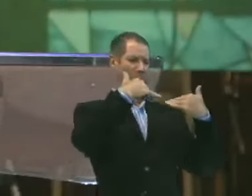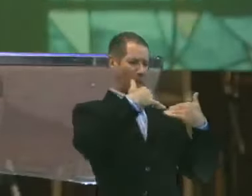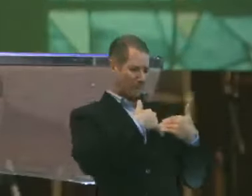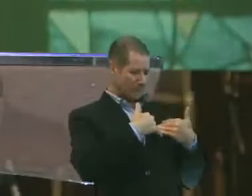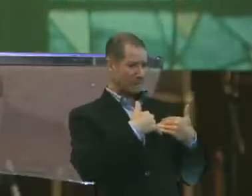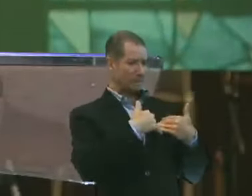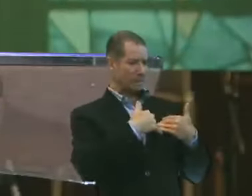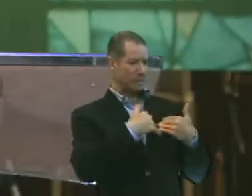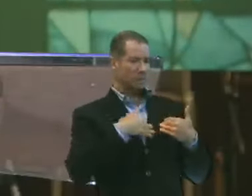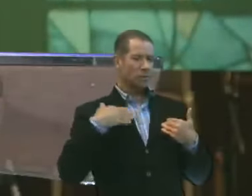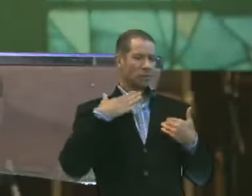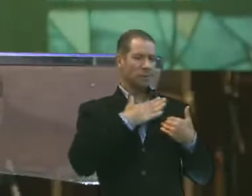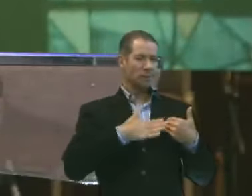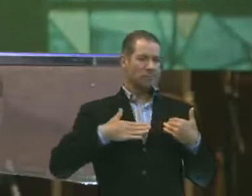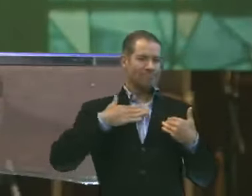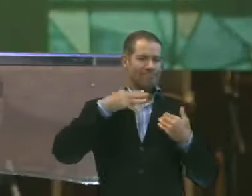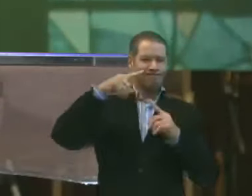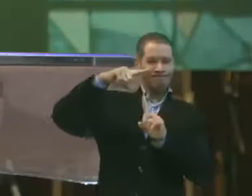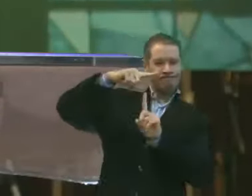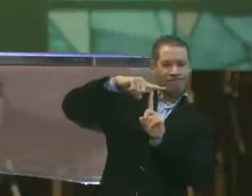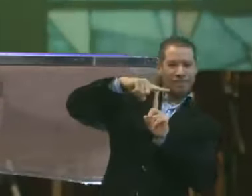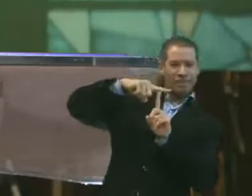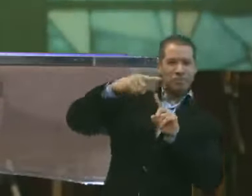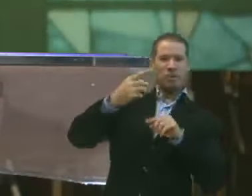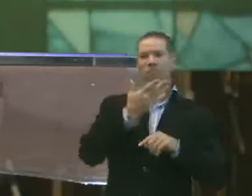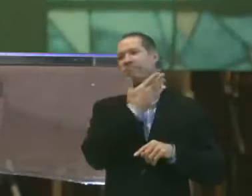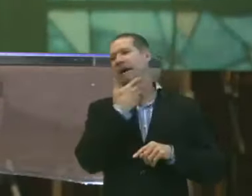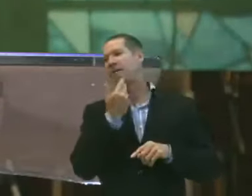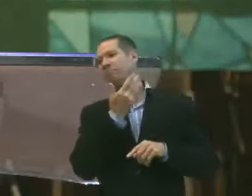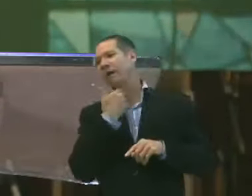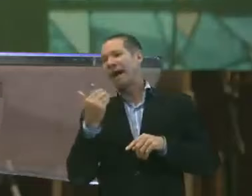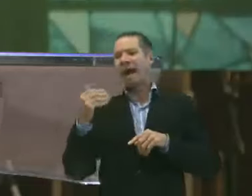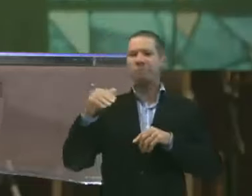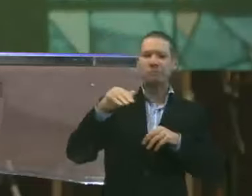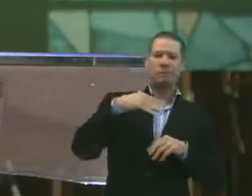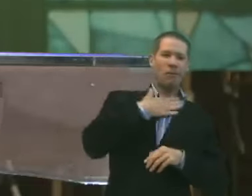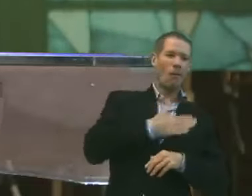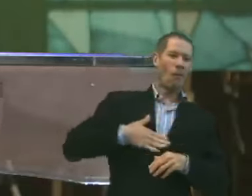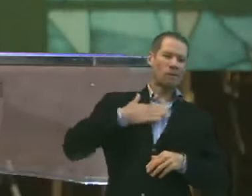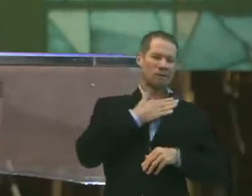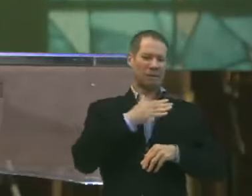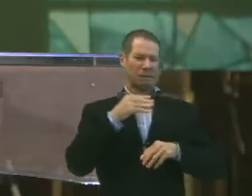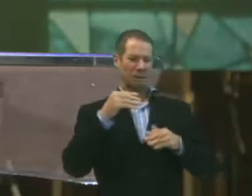gostando desse tipo de conversa. Desse tipo de papo. E não tem nada de Bíblia.